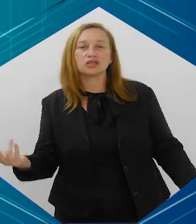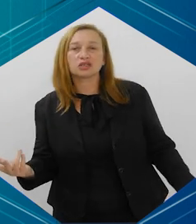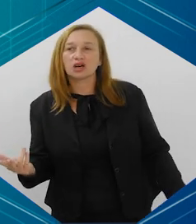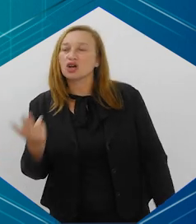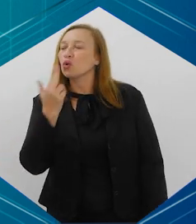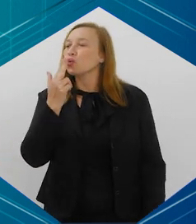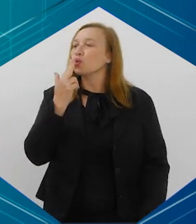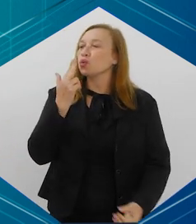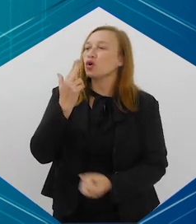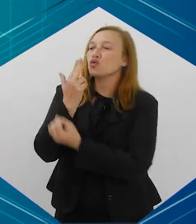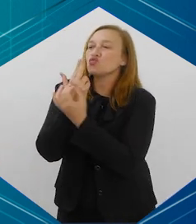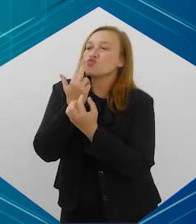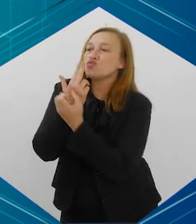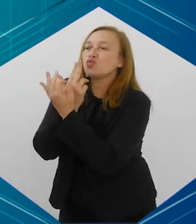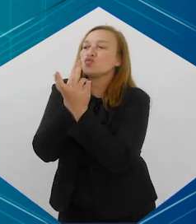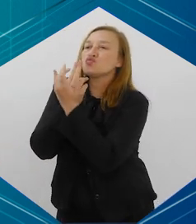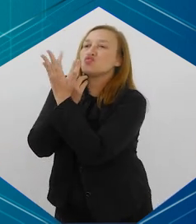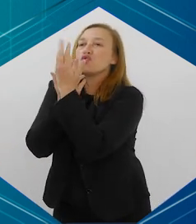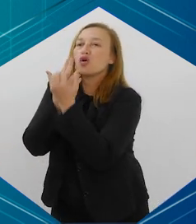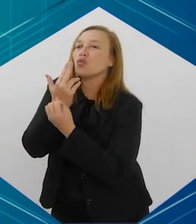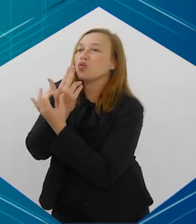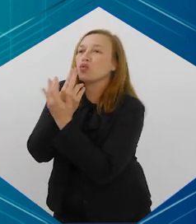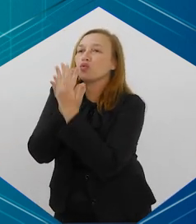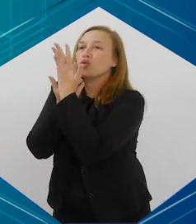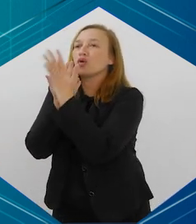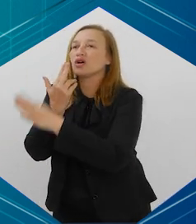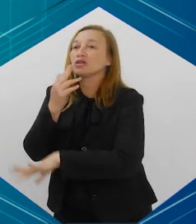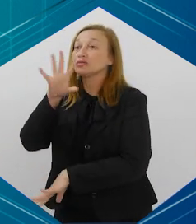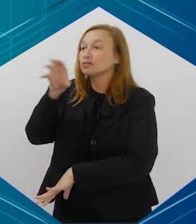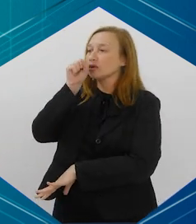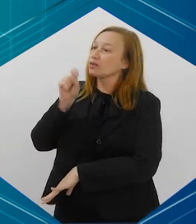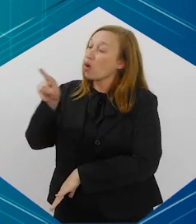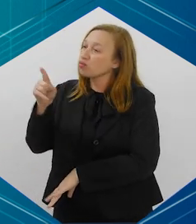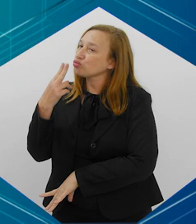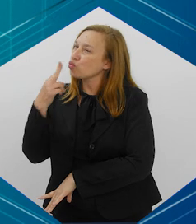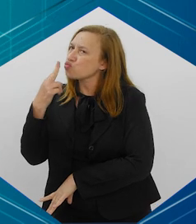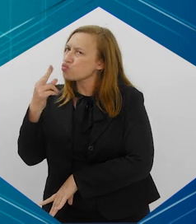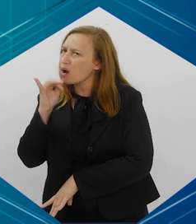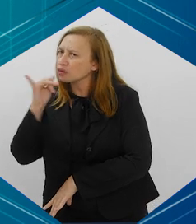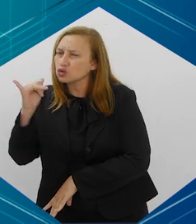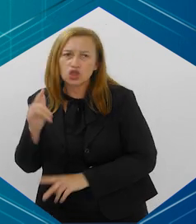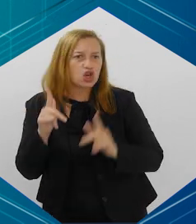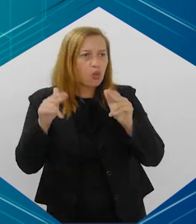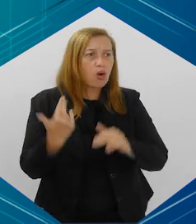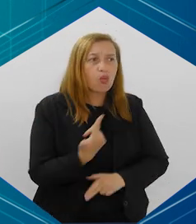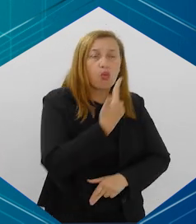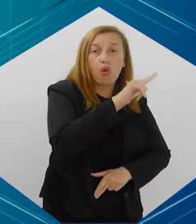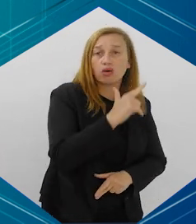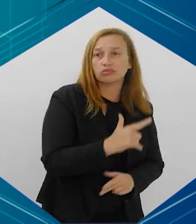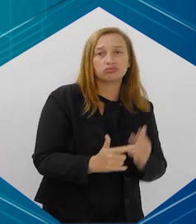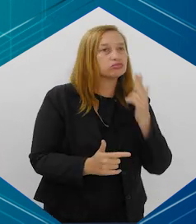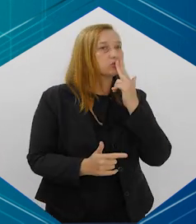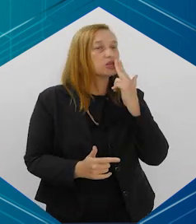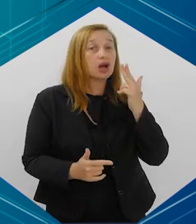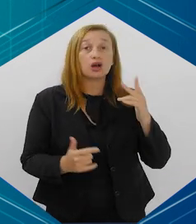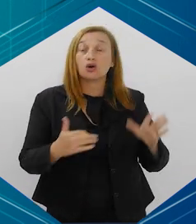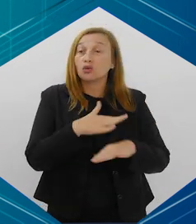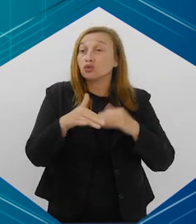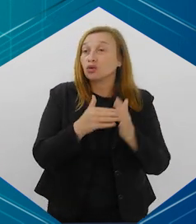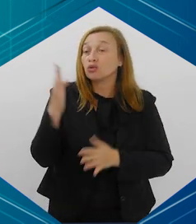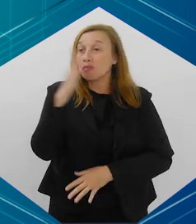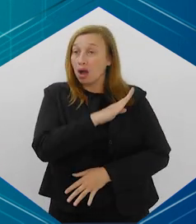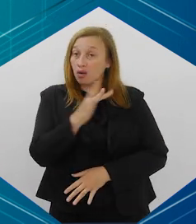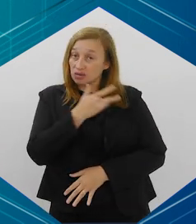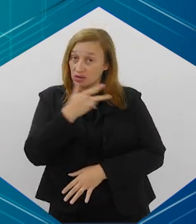vou fazer um vapor, vou vaporizar, inalar. Não, estão fumando, né? Fumando igualzinho o outro, com todos os